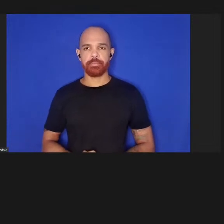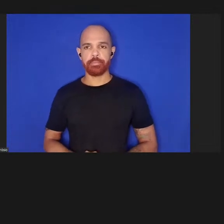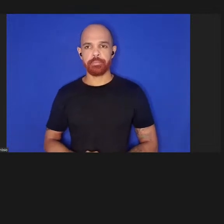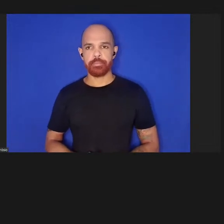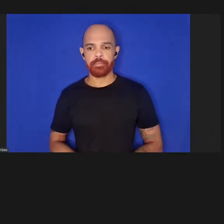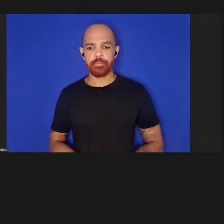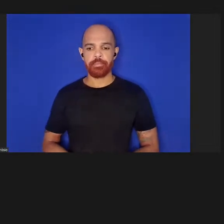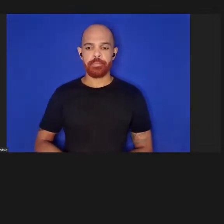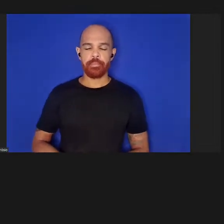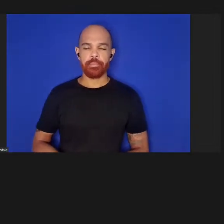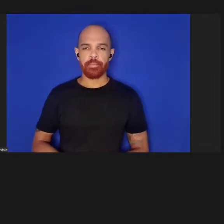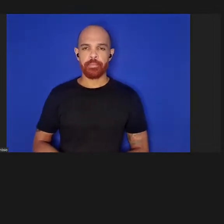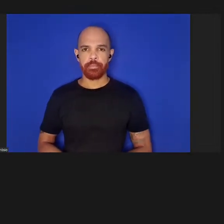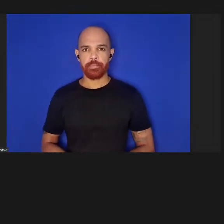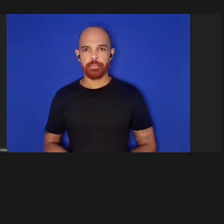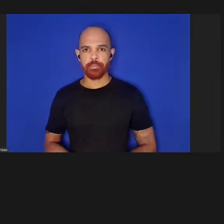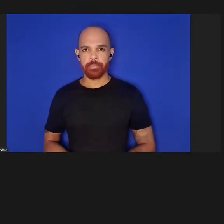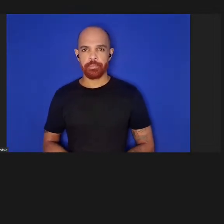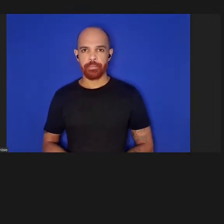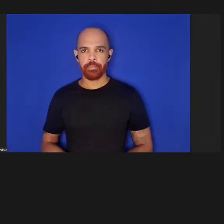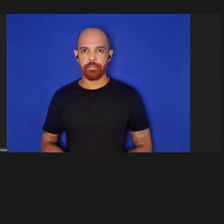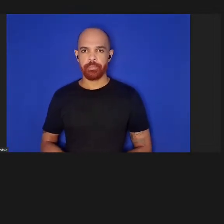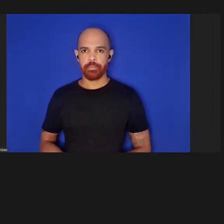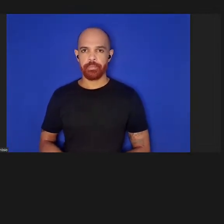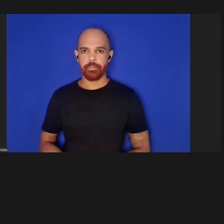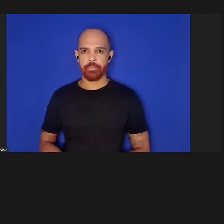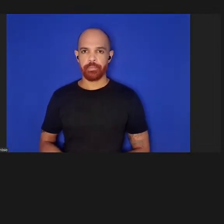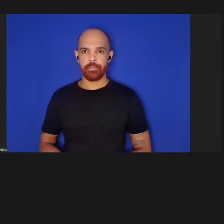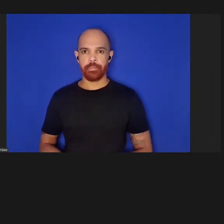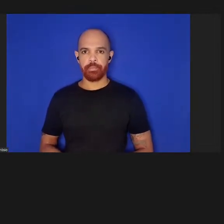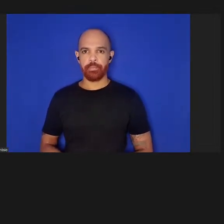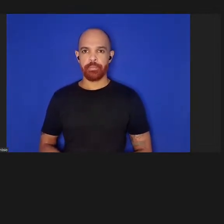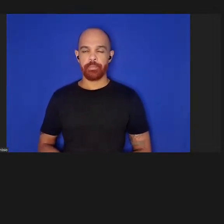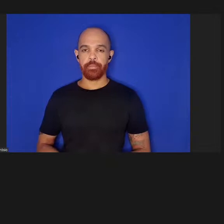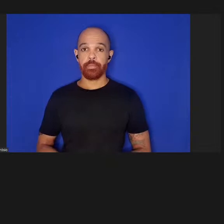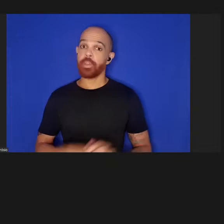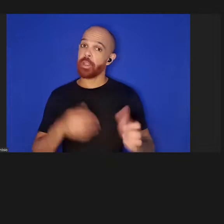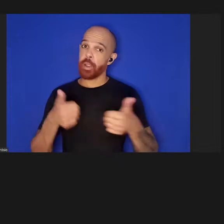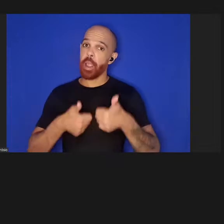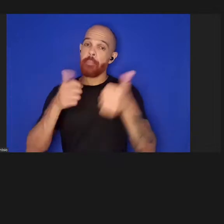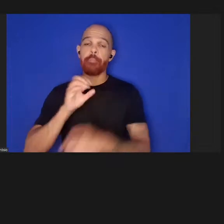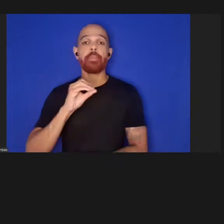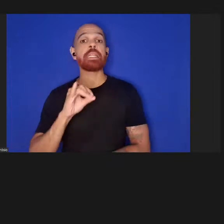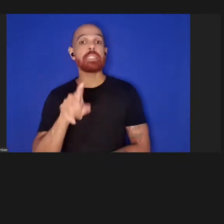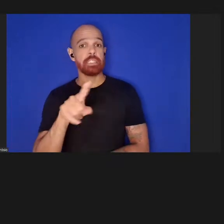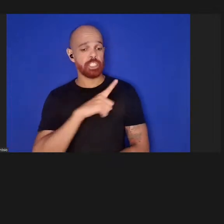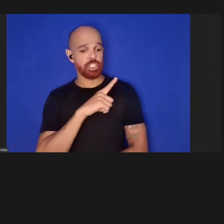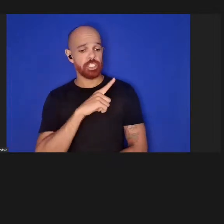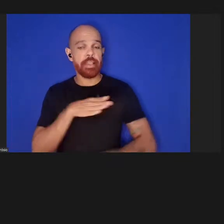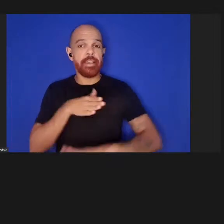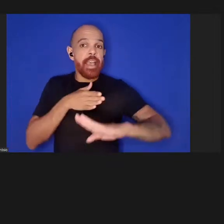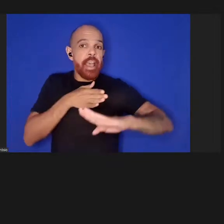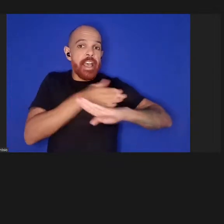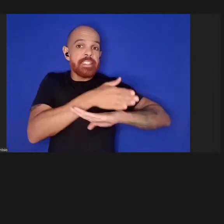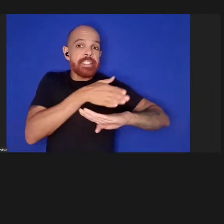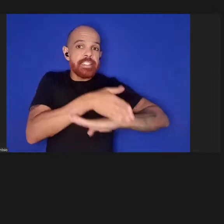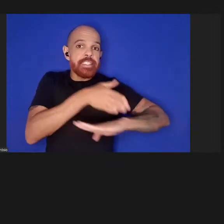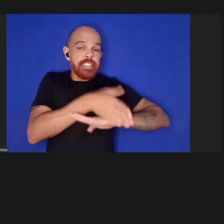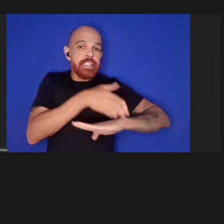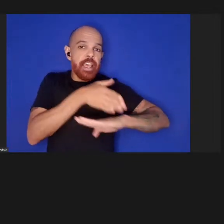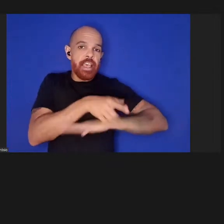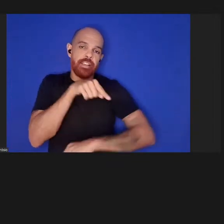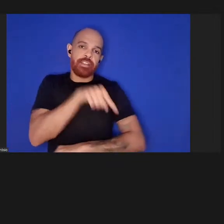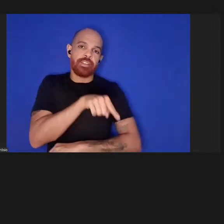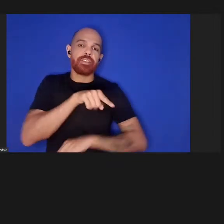e também seria melhor se nós pudéssemos ter acesso a uma série de